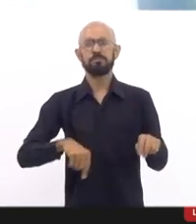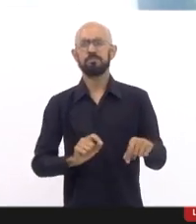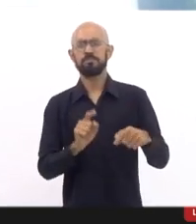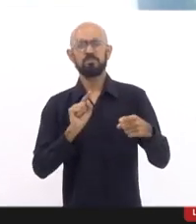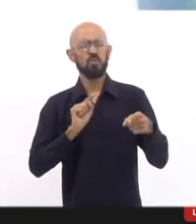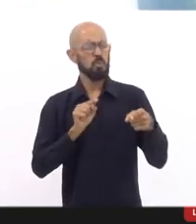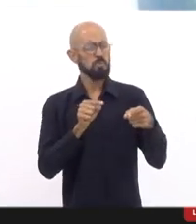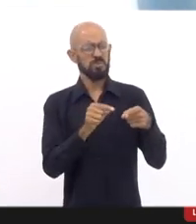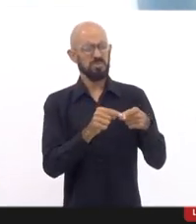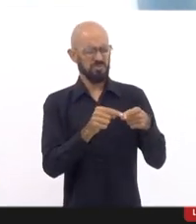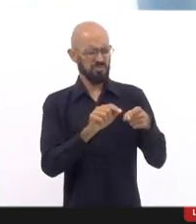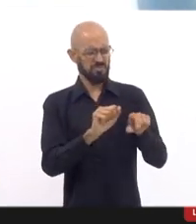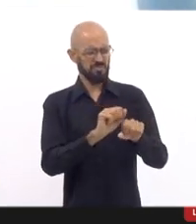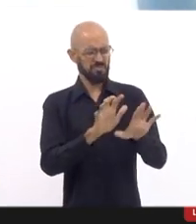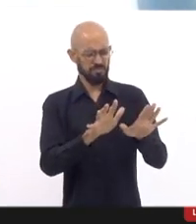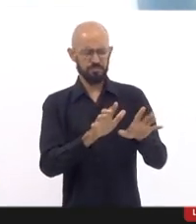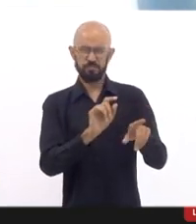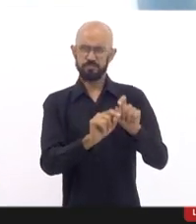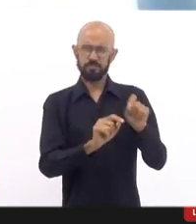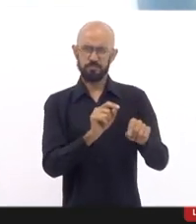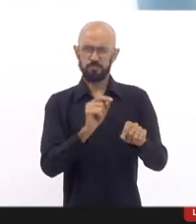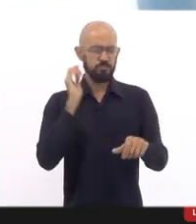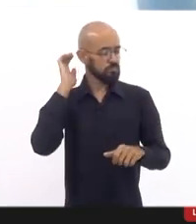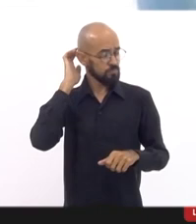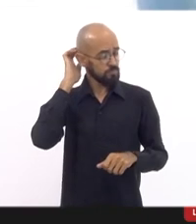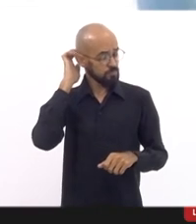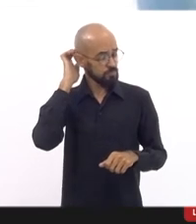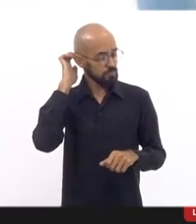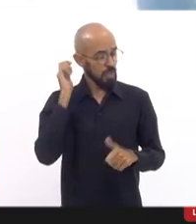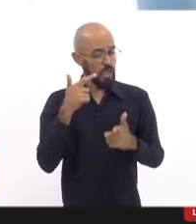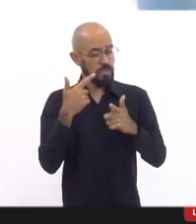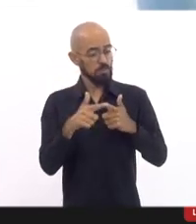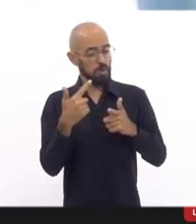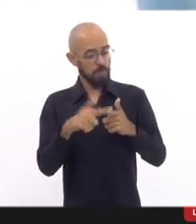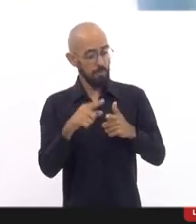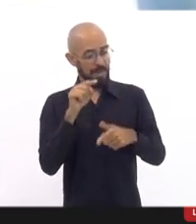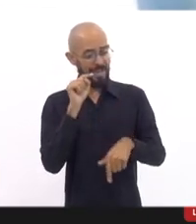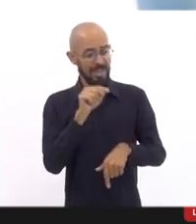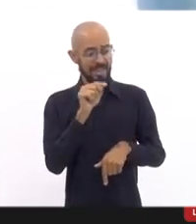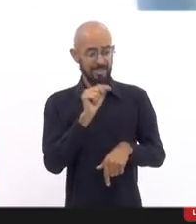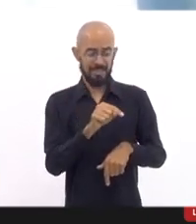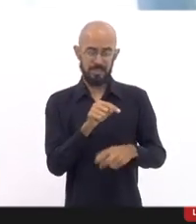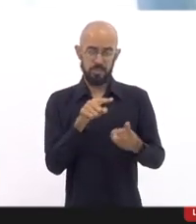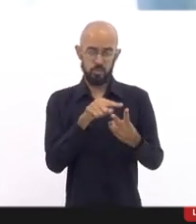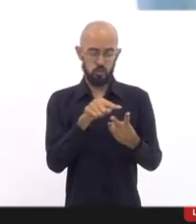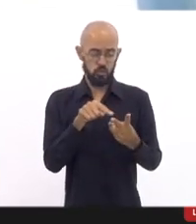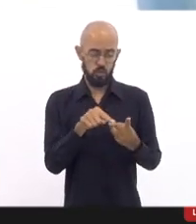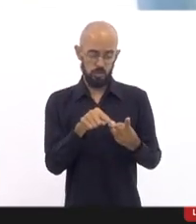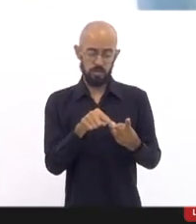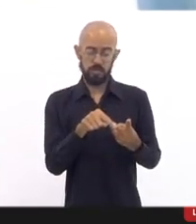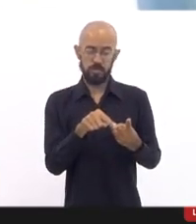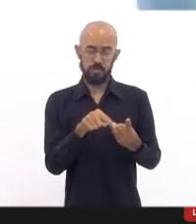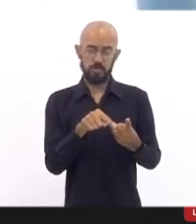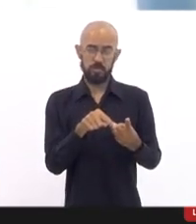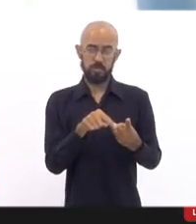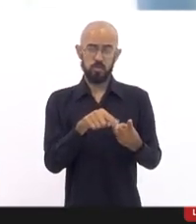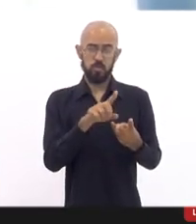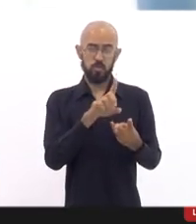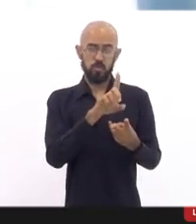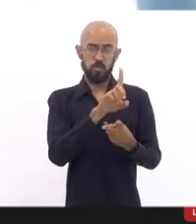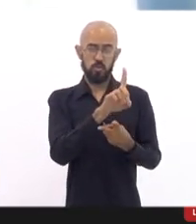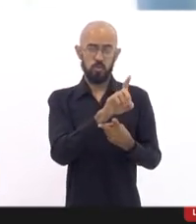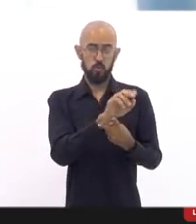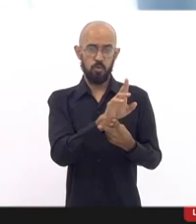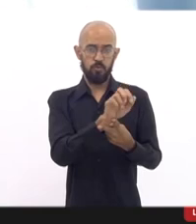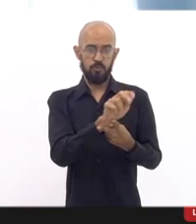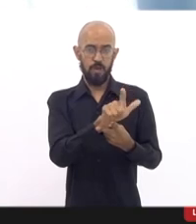objetiva, que é o seguinte. Neste caso, nesses dois casos que a gente está analisando, o caso do Durval e o caso do